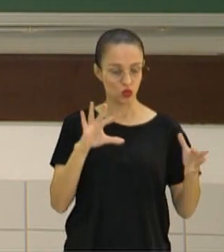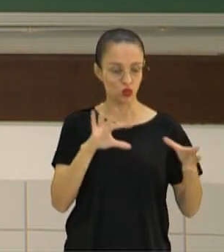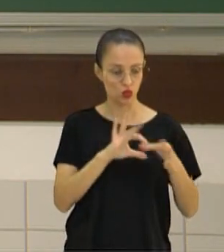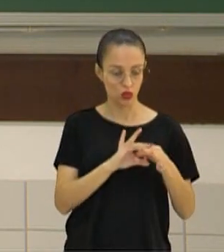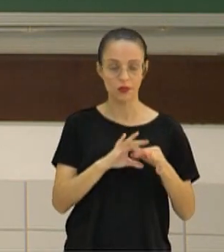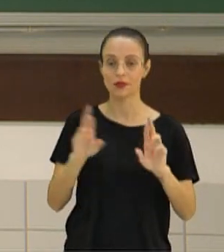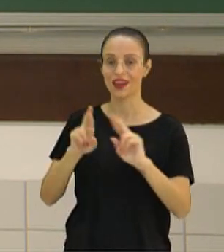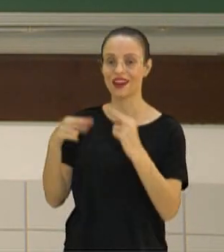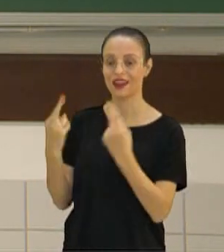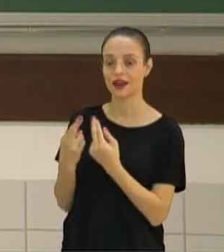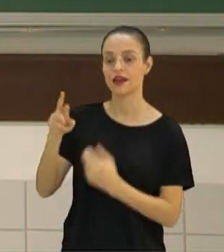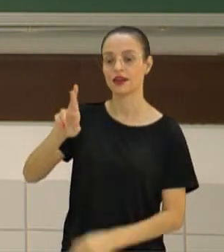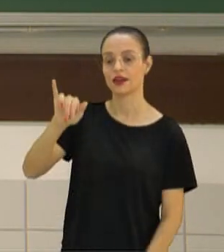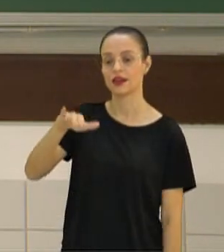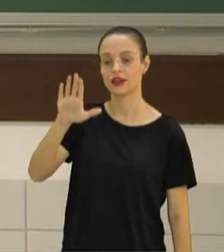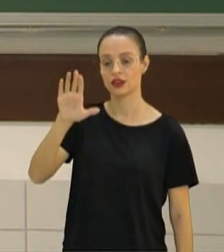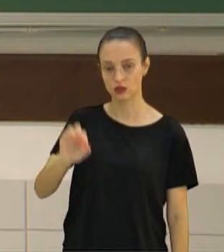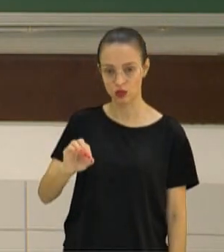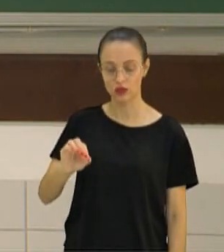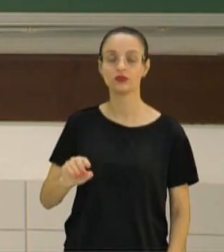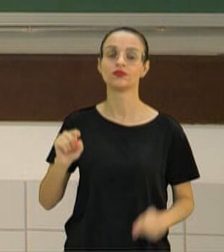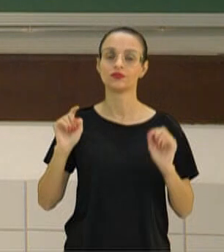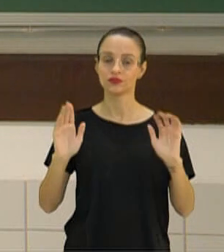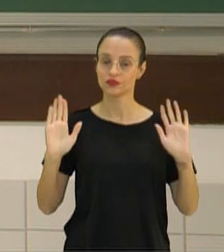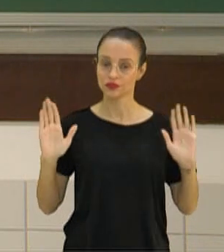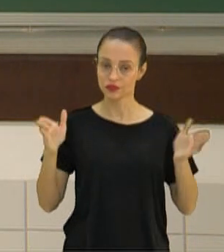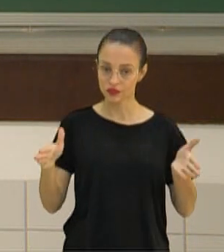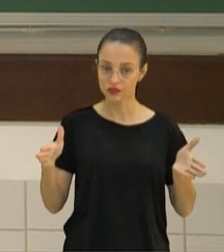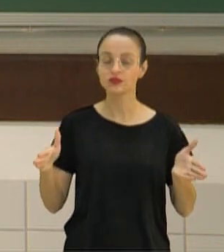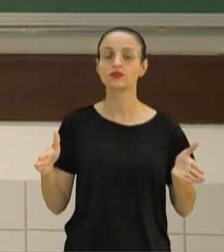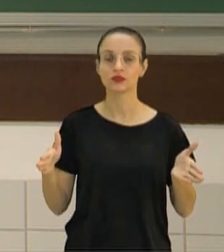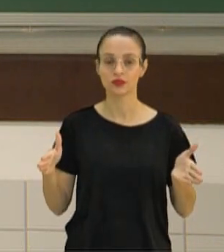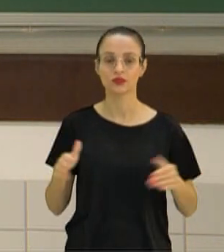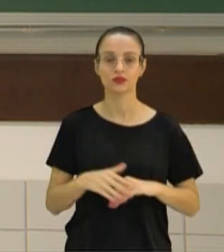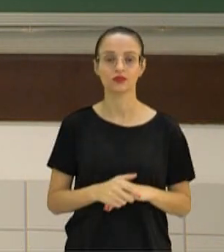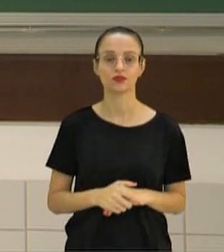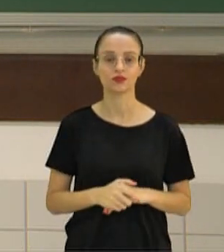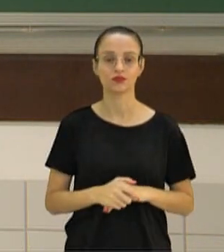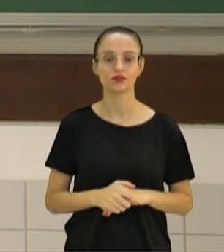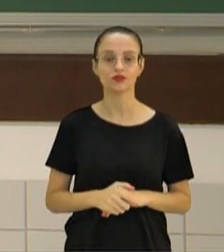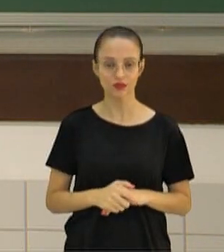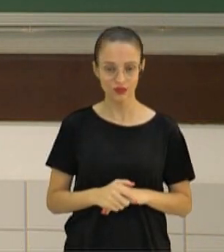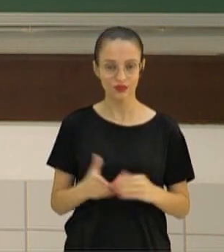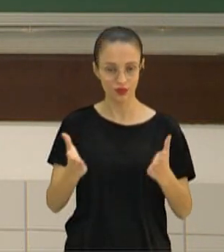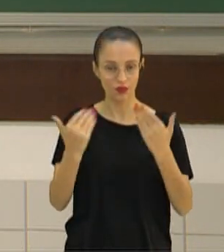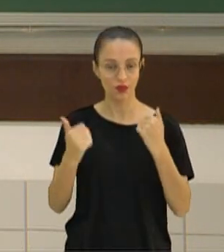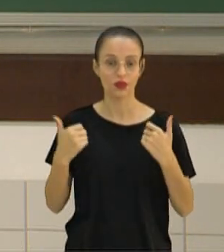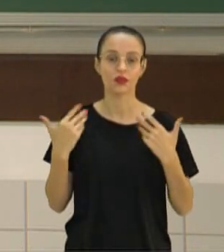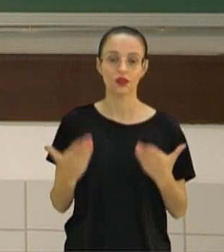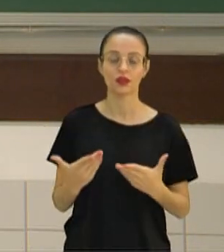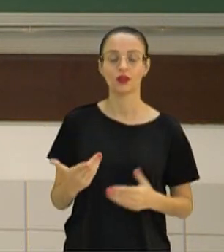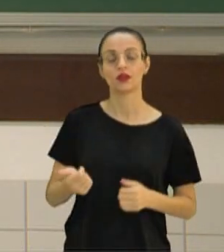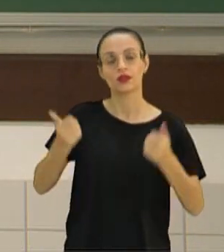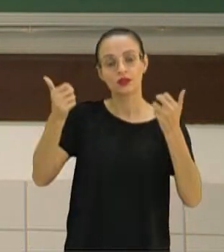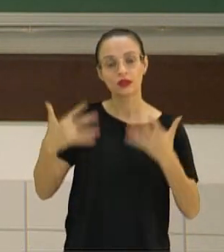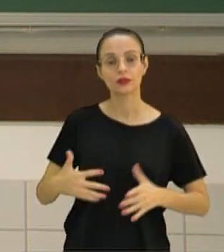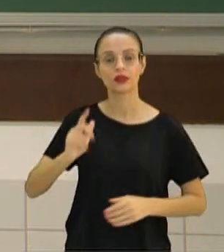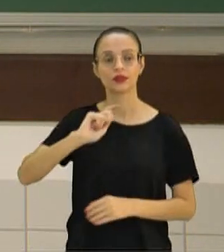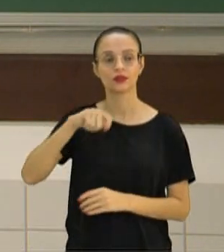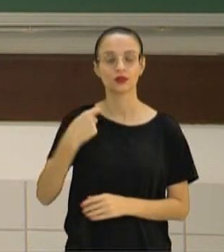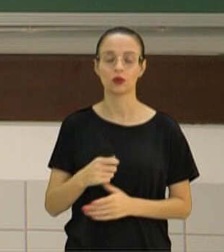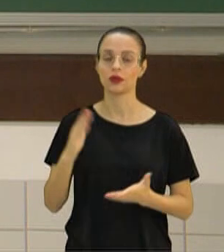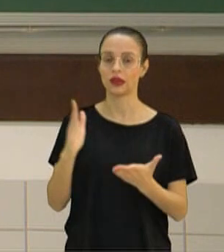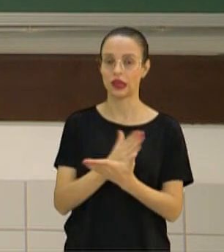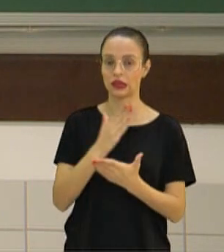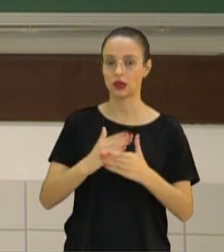reinos. A classificação de Wolsey e a classificação de Whitaker. Vamos lá? Então, quando eu estou falando nas